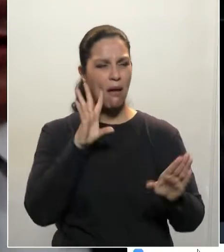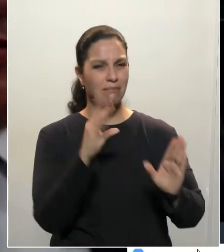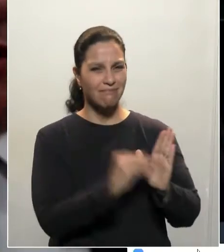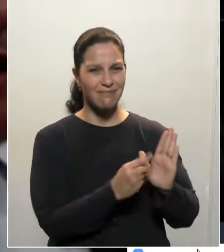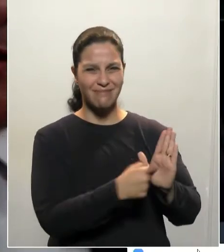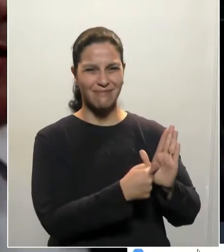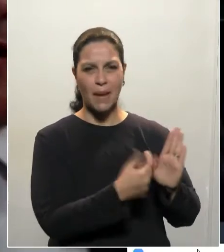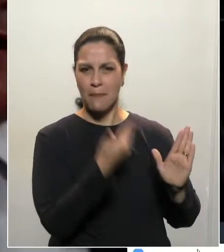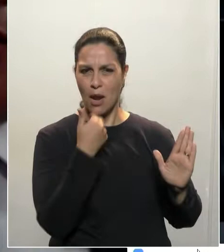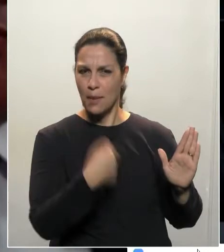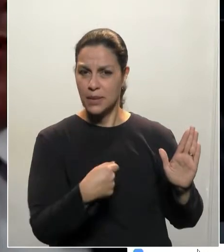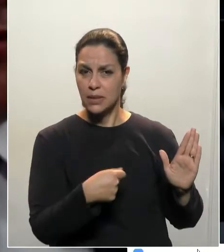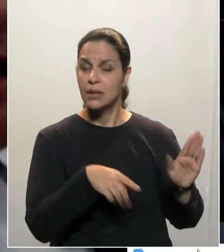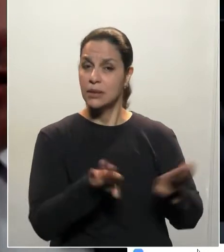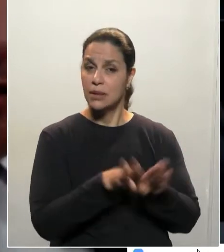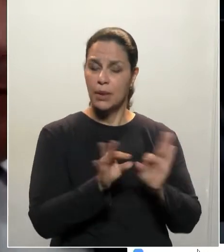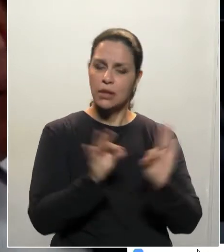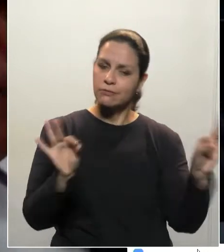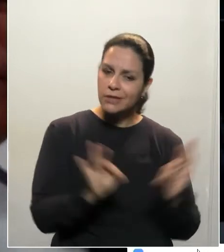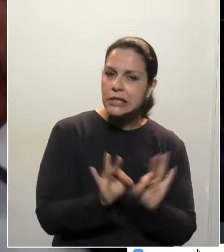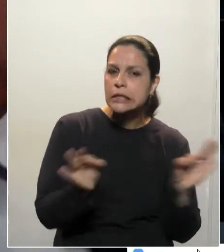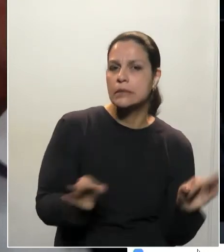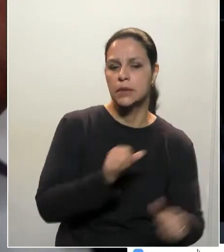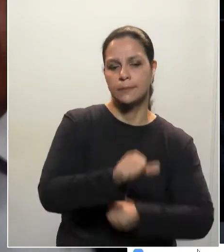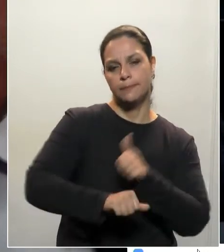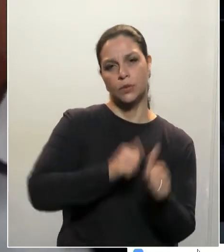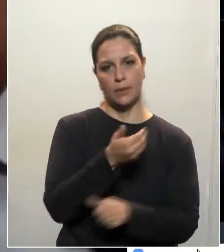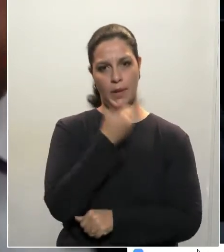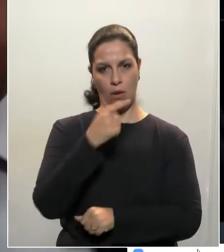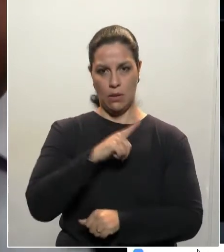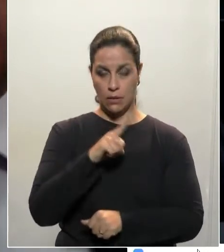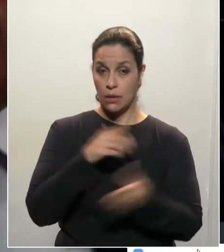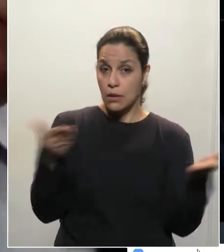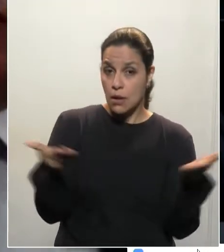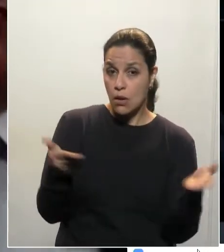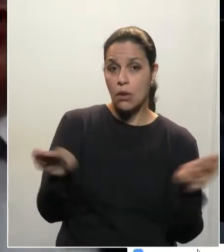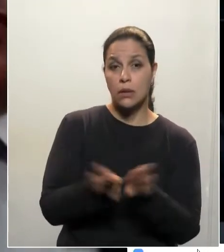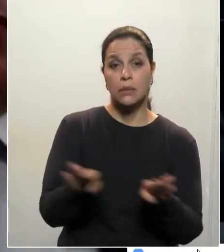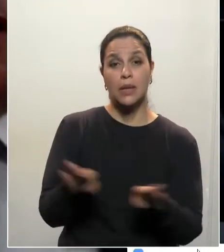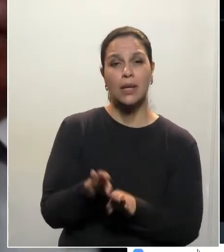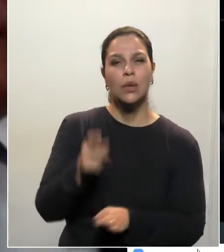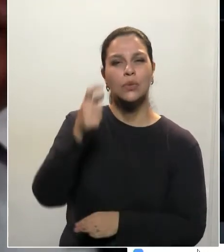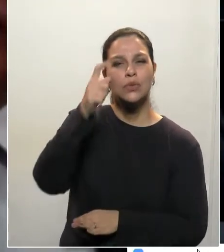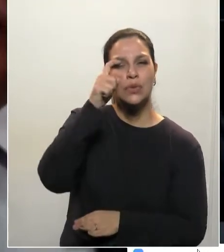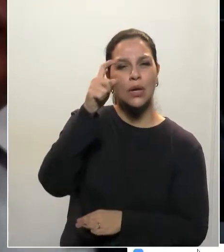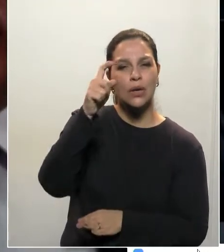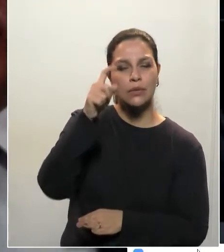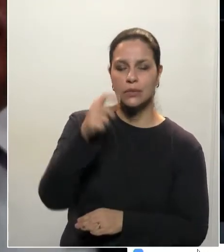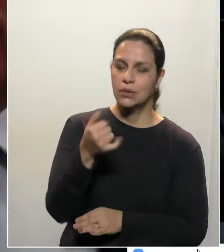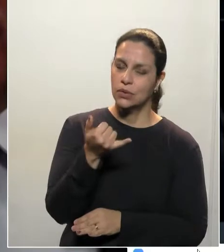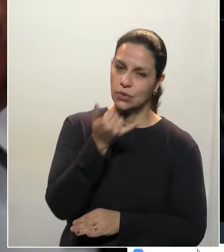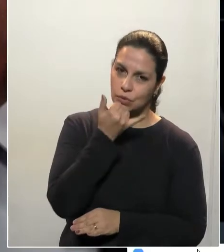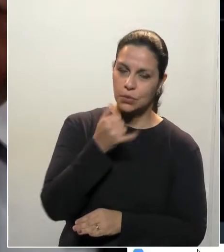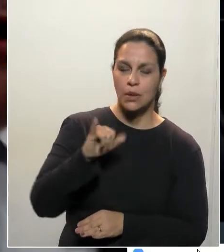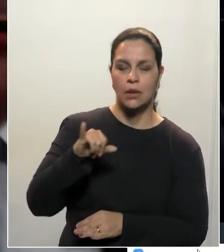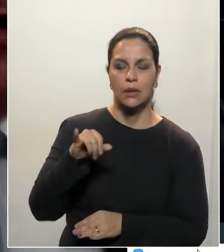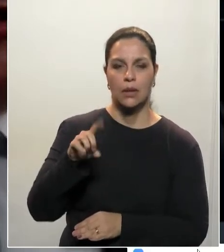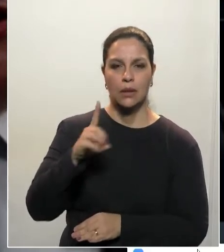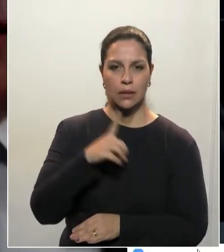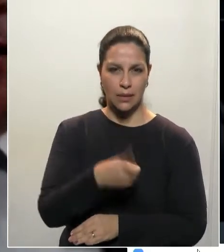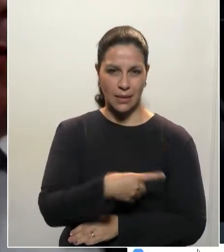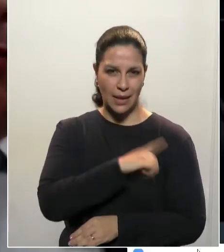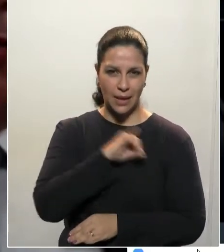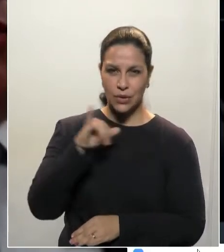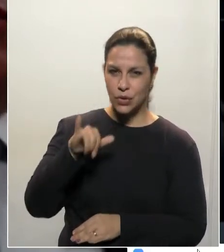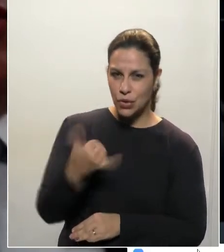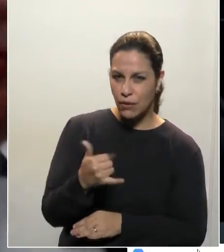que se alguma coisa precisa ser melhorada, nós temos que ter a humildade de melhorar. Como é o caso do que o deputado Jaco Vossi falou aqui agora. Concordo